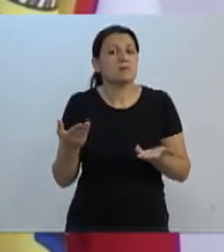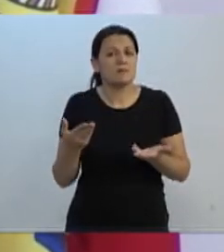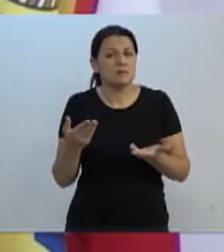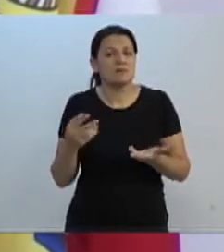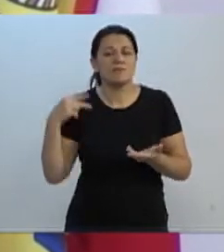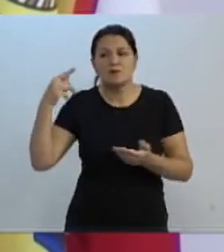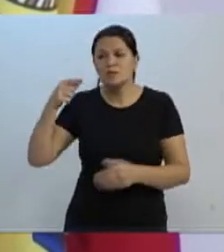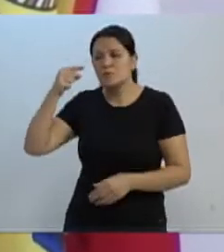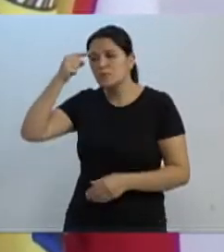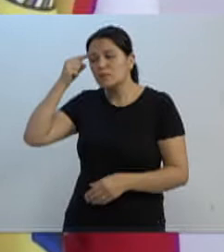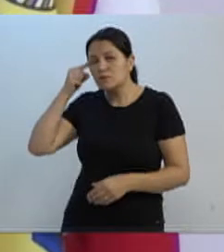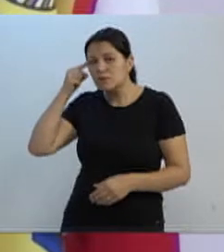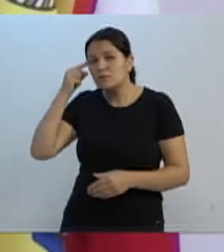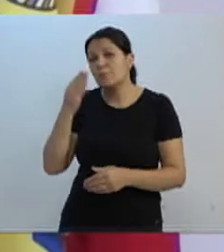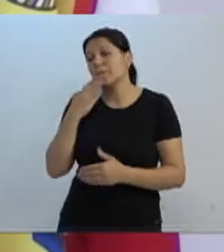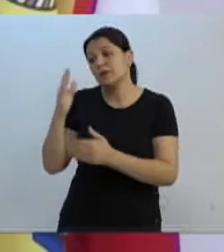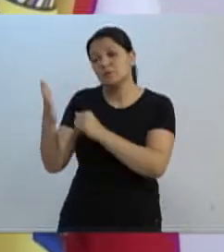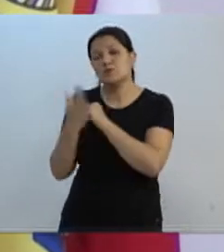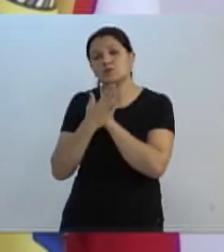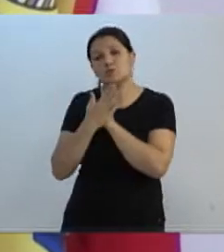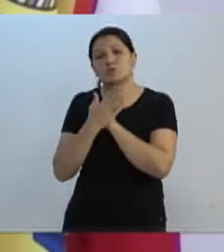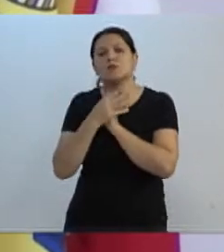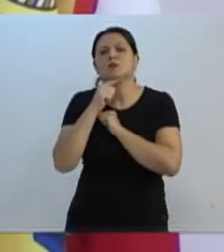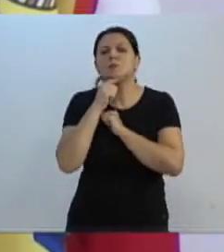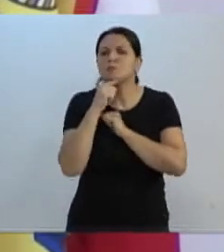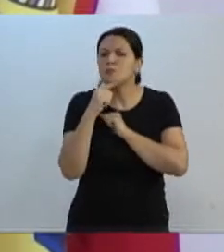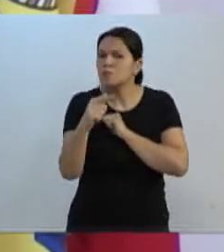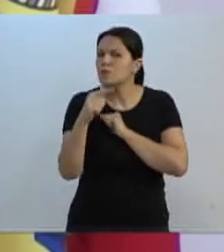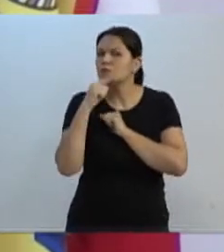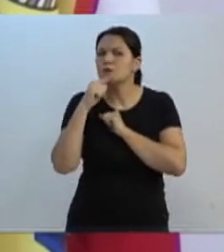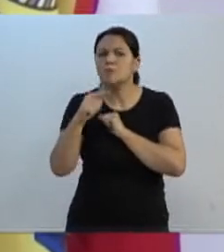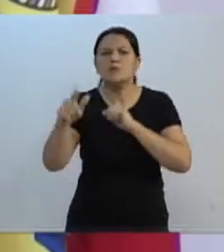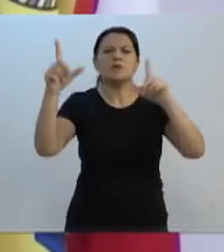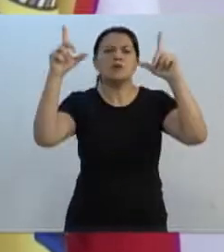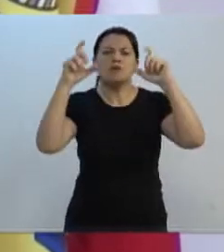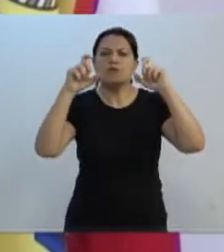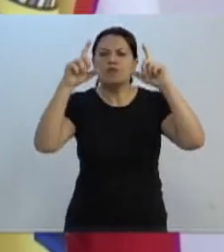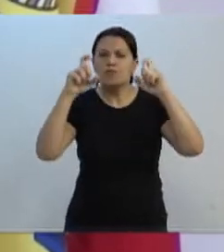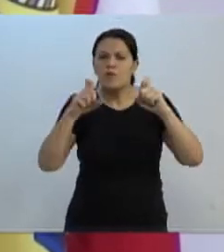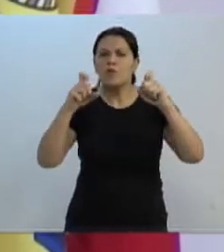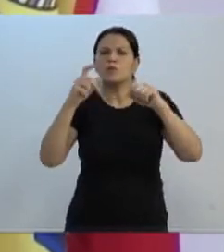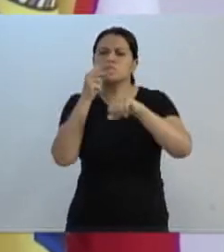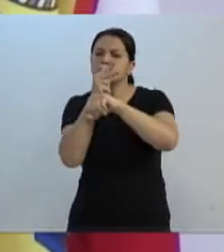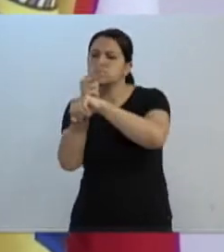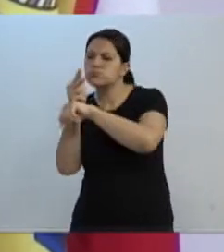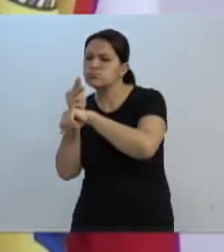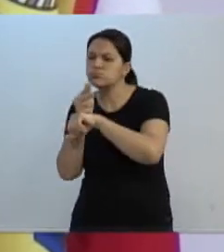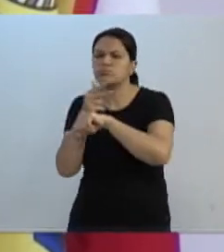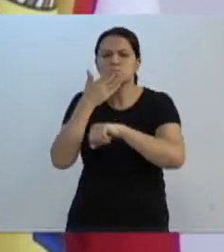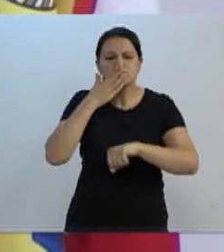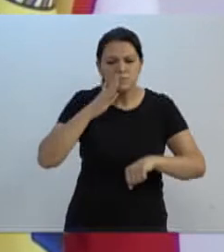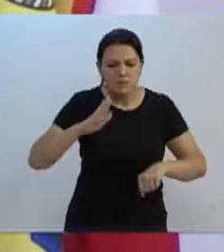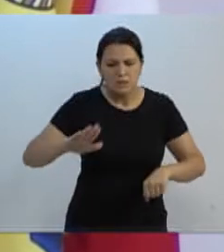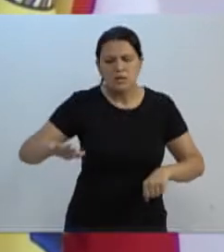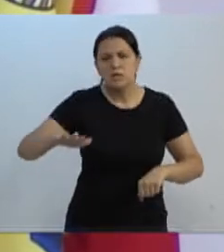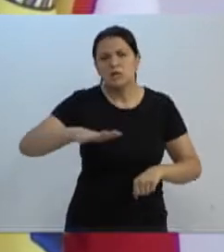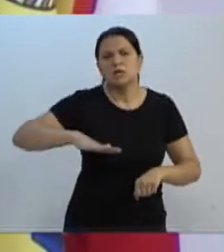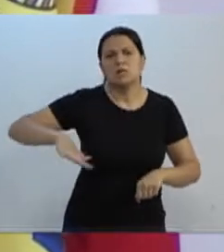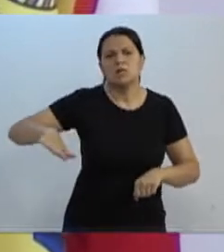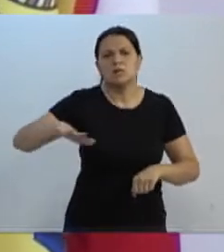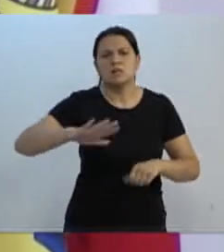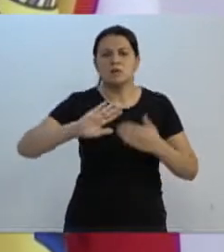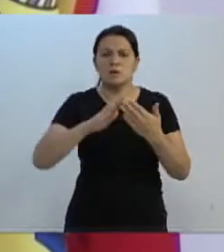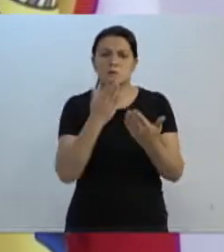vereador Ito, e peço que os vereadores me ajudem, toda semana, fotos e vídeos de crianças que estão indo, pelo menos nas regiões onde tem